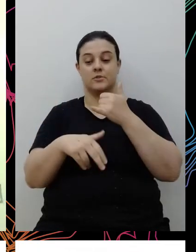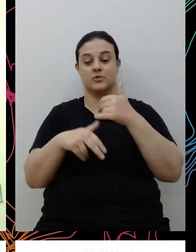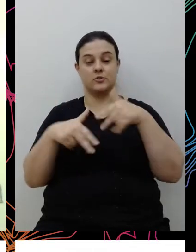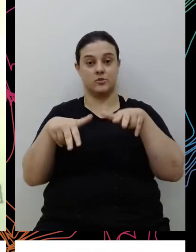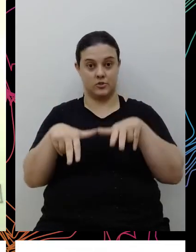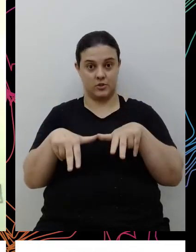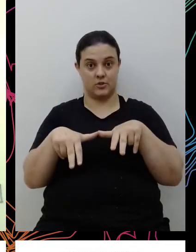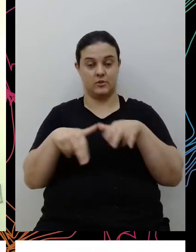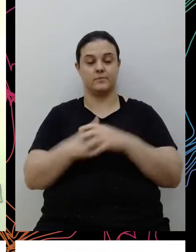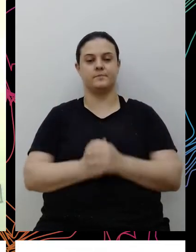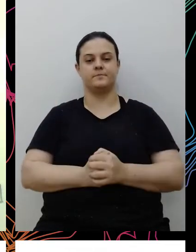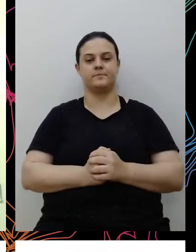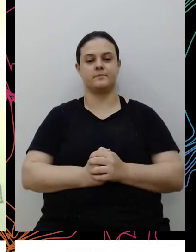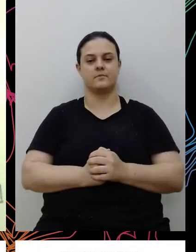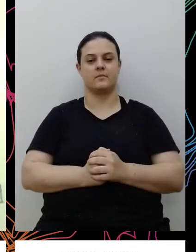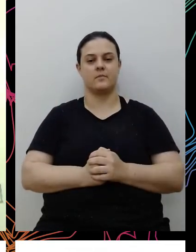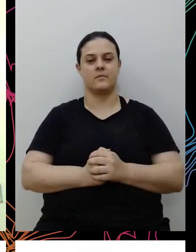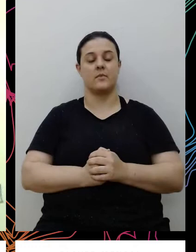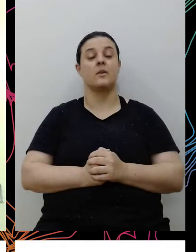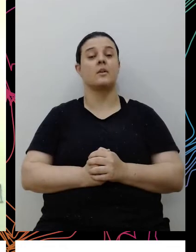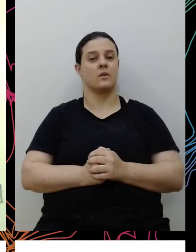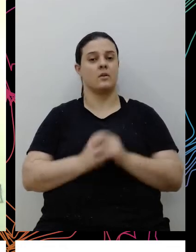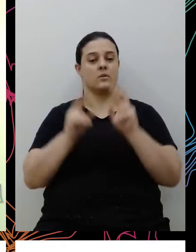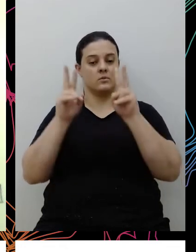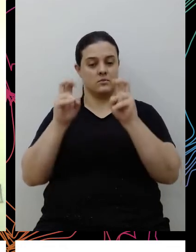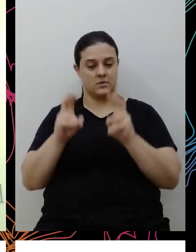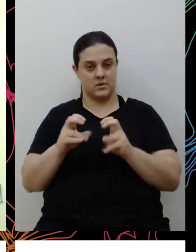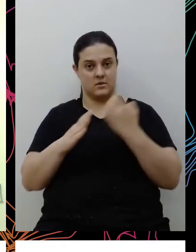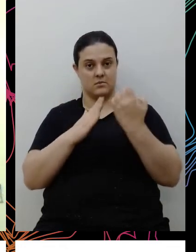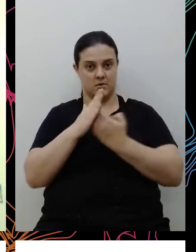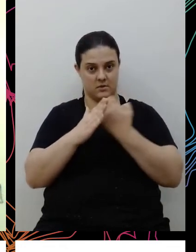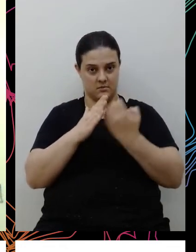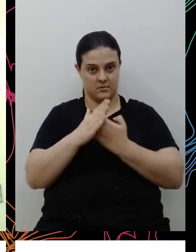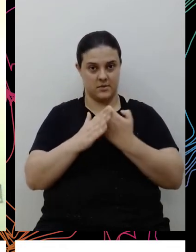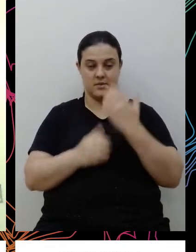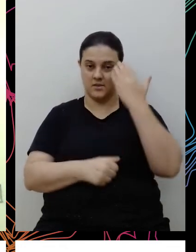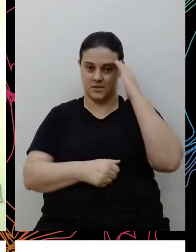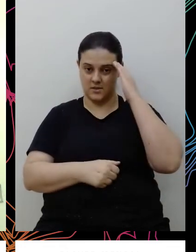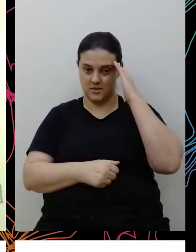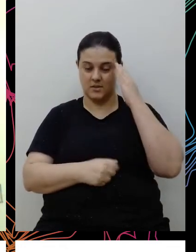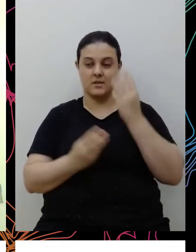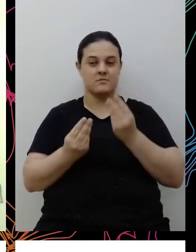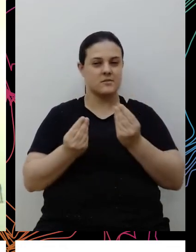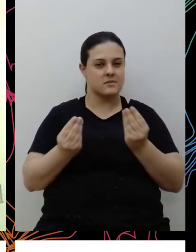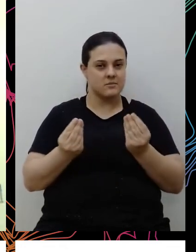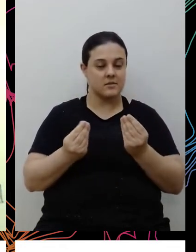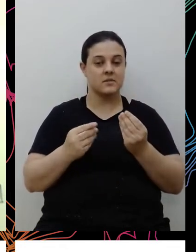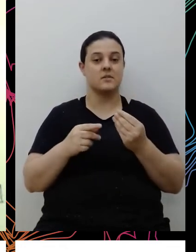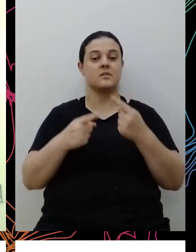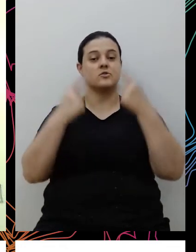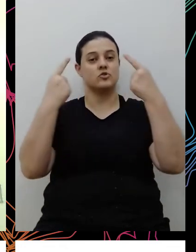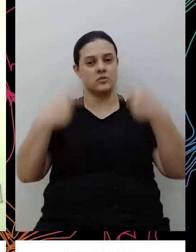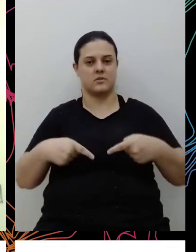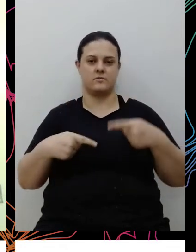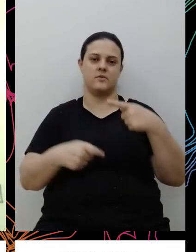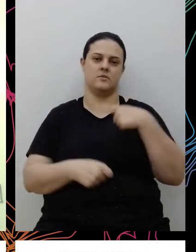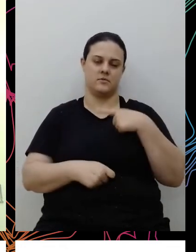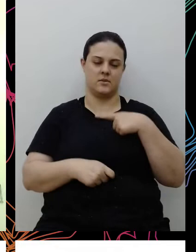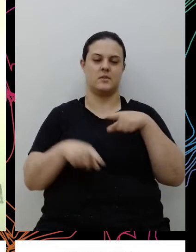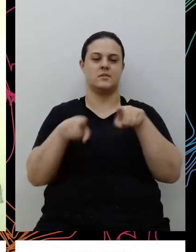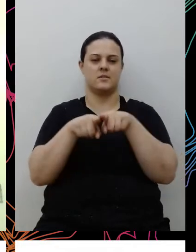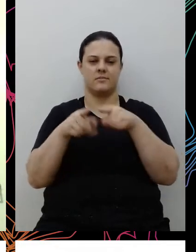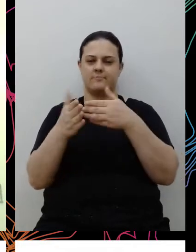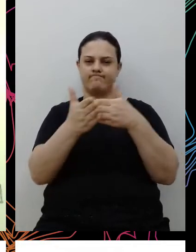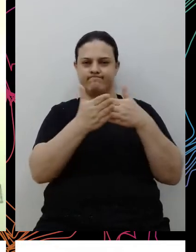específico essa temática com as empresas, né, por entender aí a sensibilidade e os desafios e até mesmo os entraves, né,